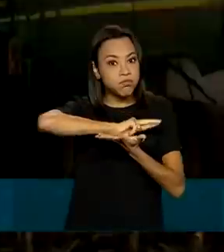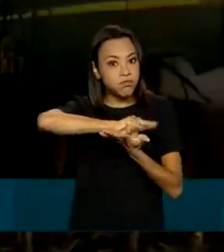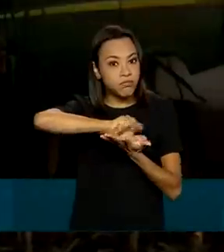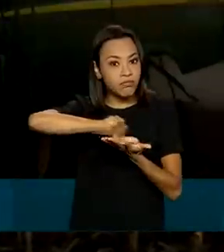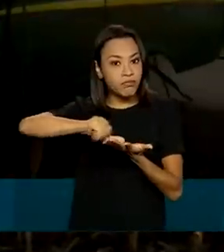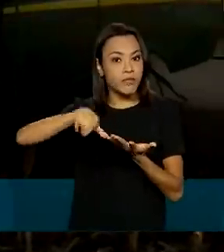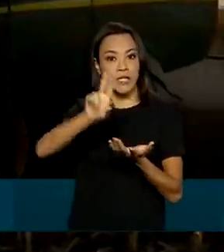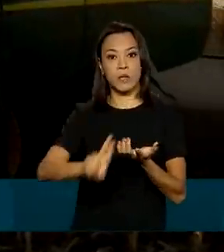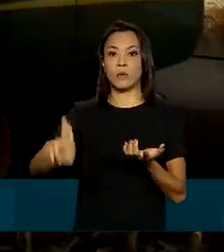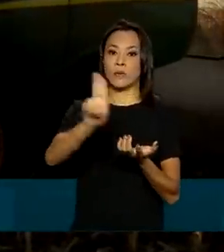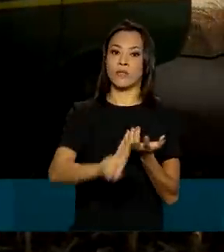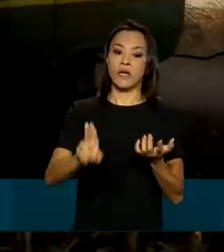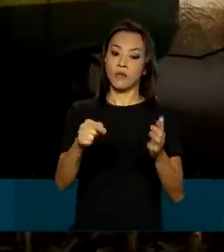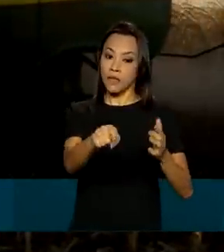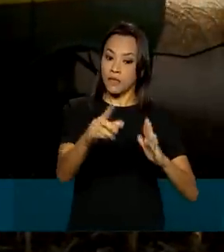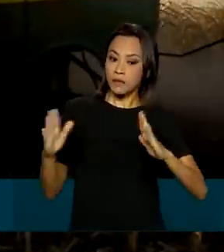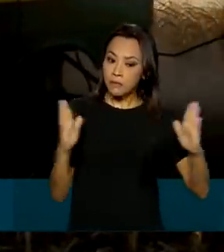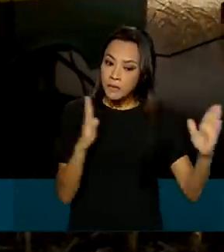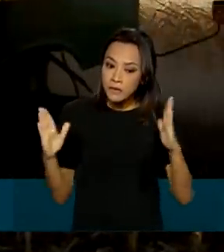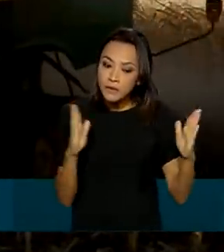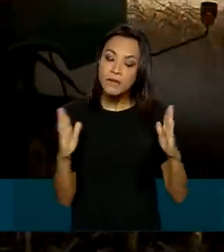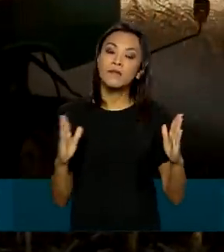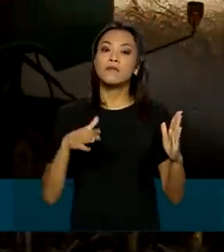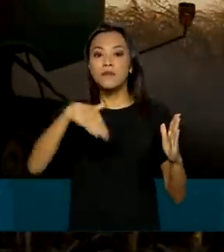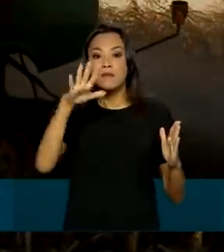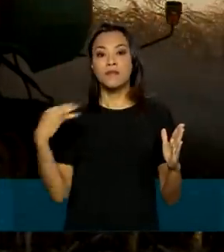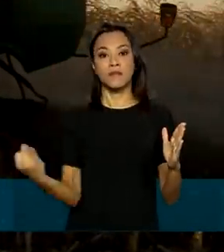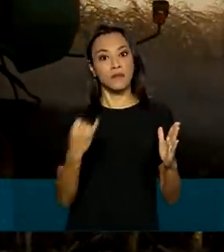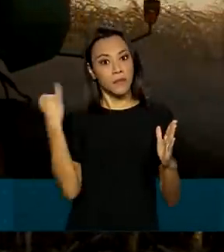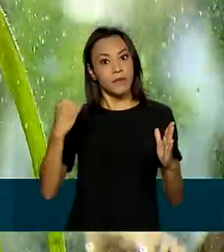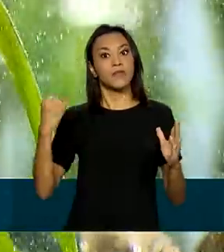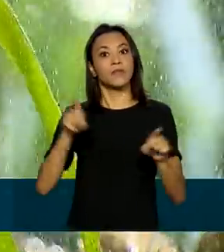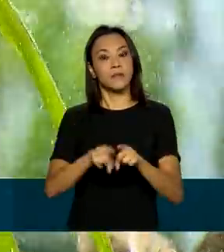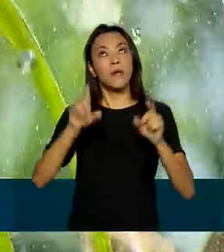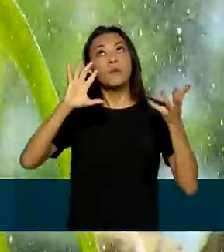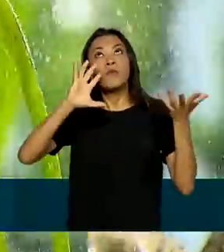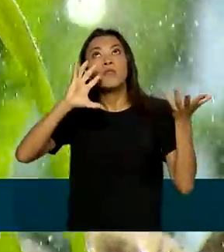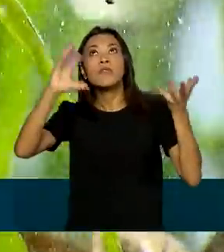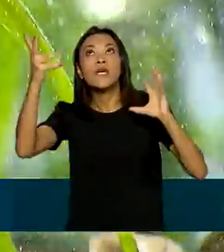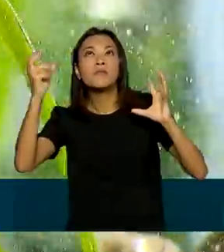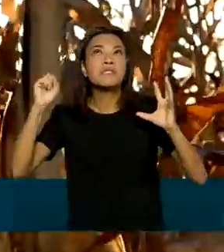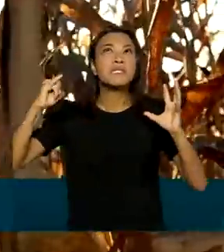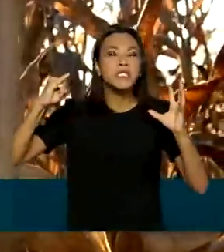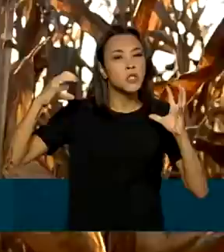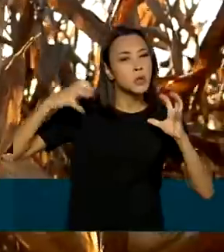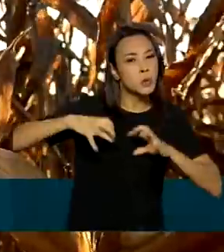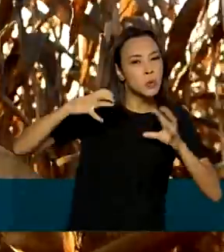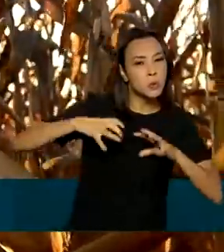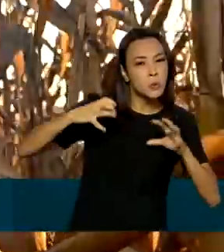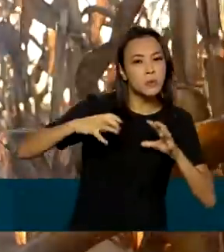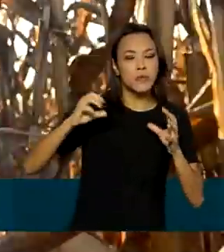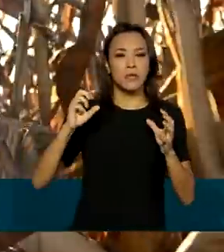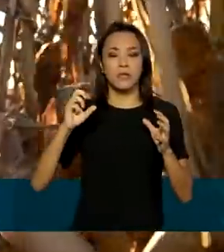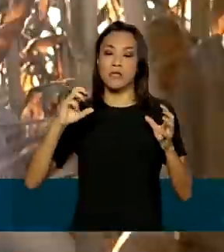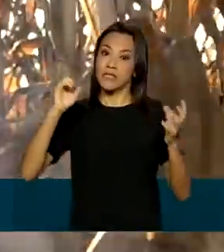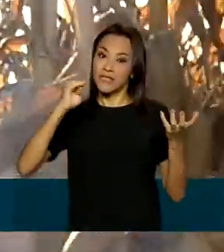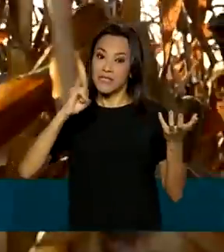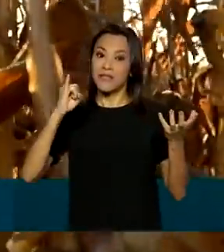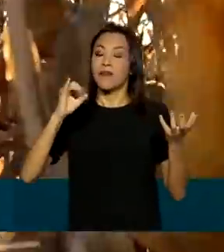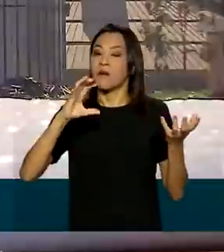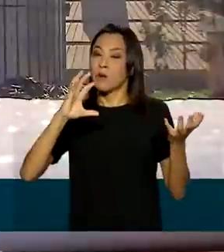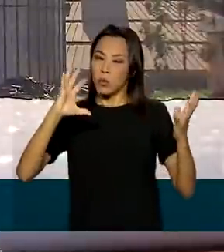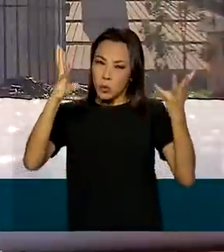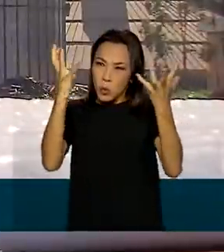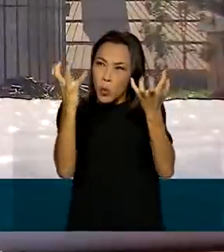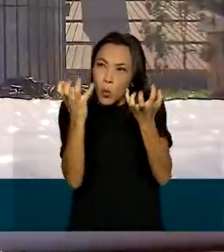safra. Uma das mais importantes é também a previsão do tempo. Saber se vai chover ou se o período seco vai se